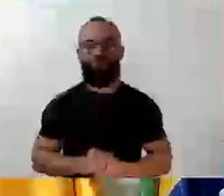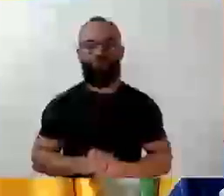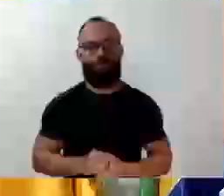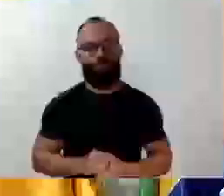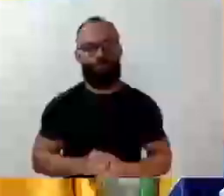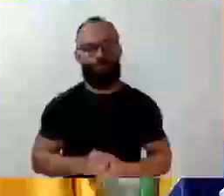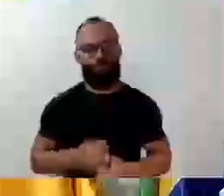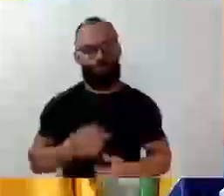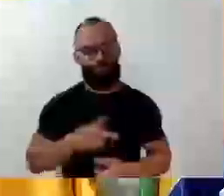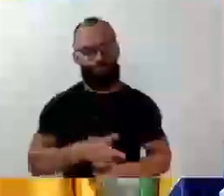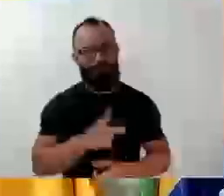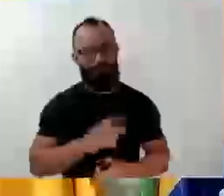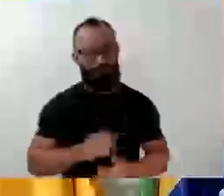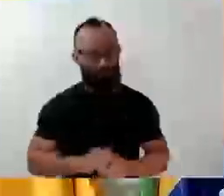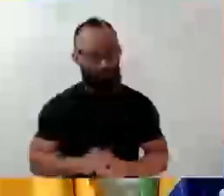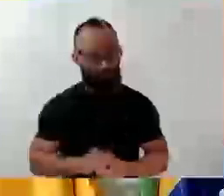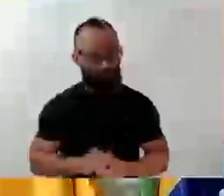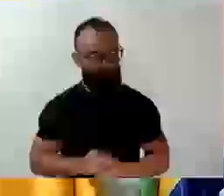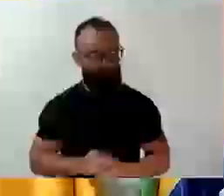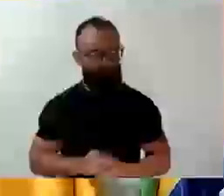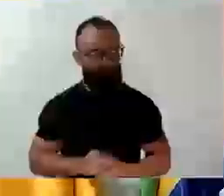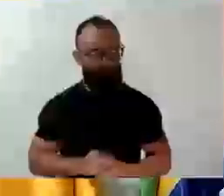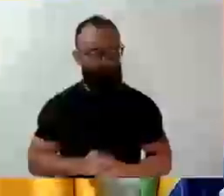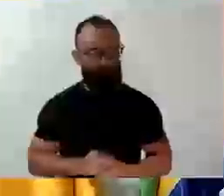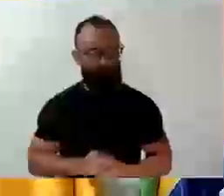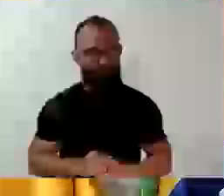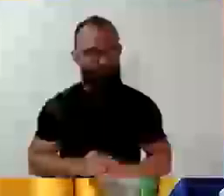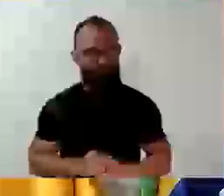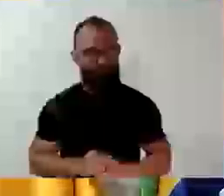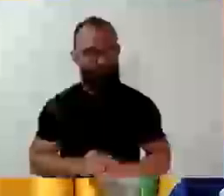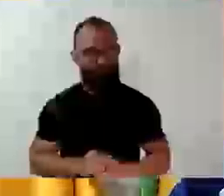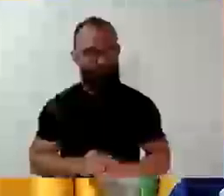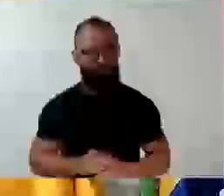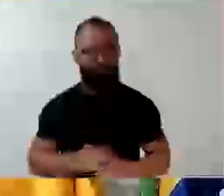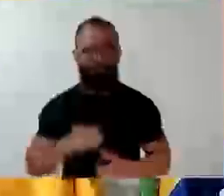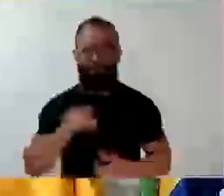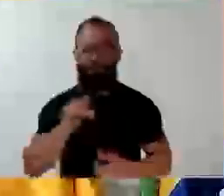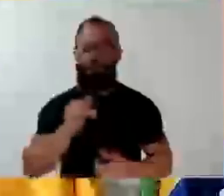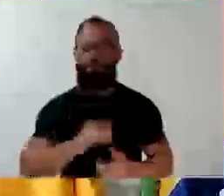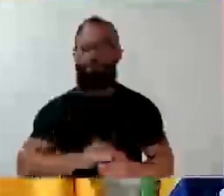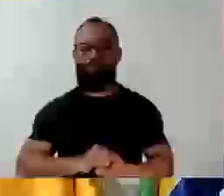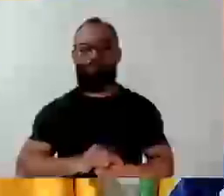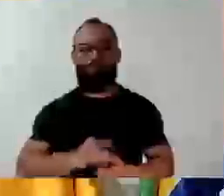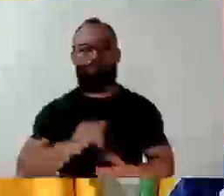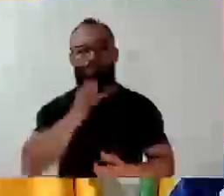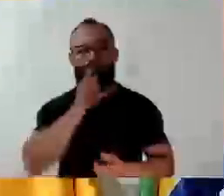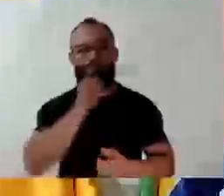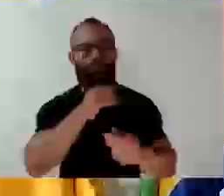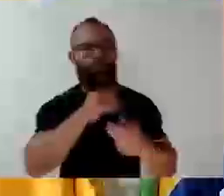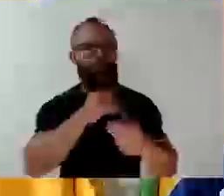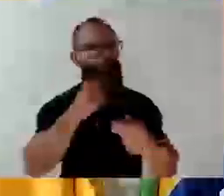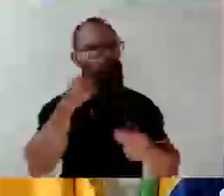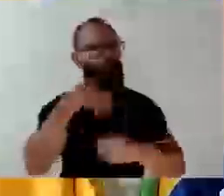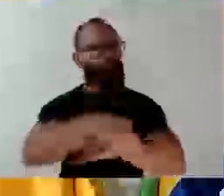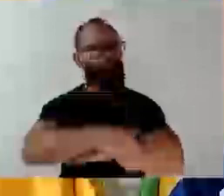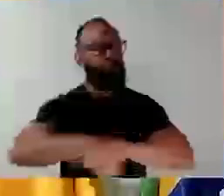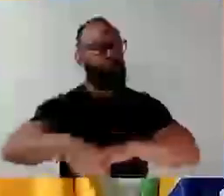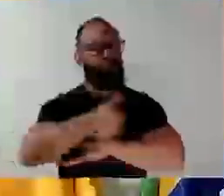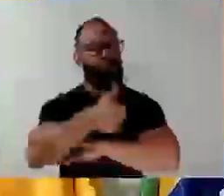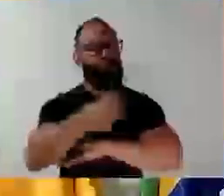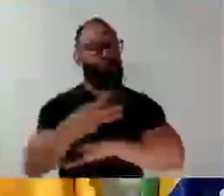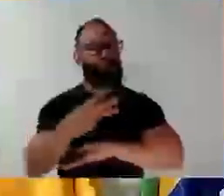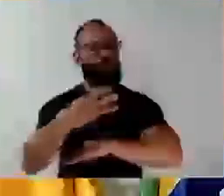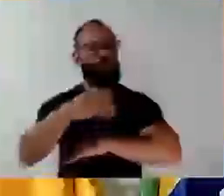trabalho. Queria dizer também que as melhorias... só mais um minutinho, senhor presidente. As melhorias na Rua 13 de Maio são pedidos